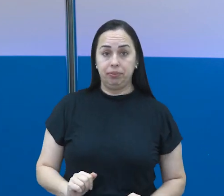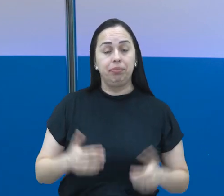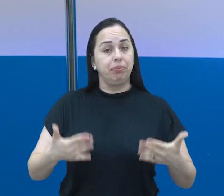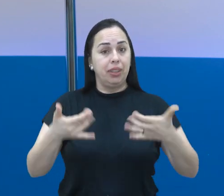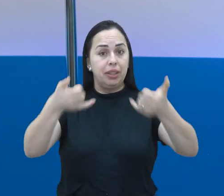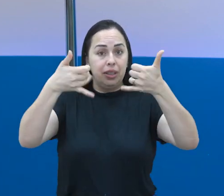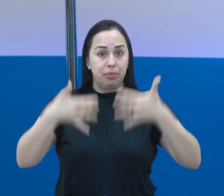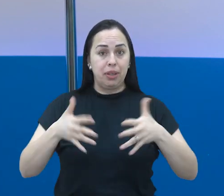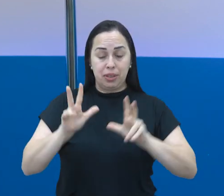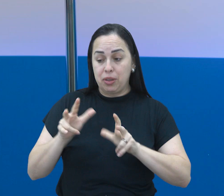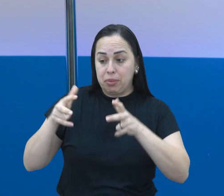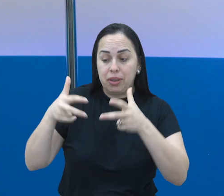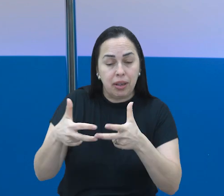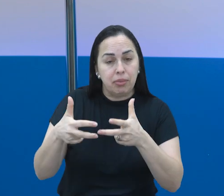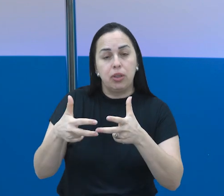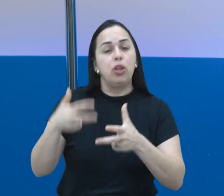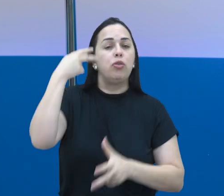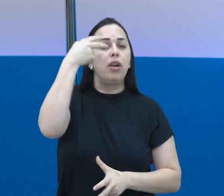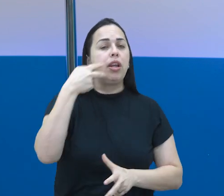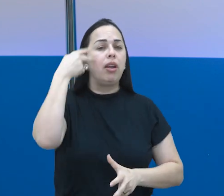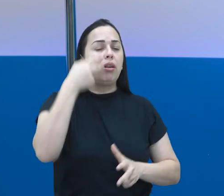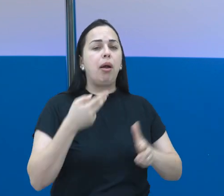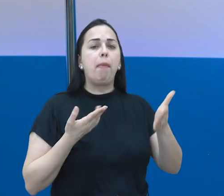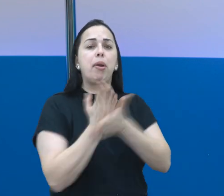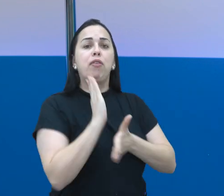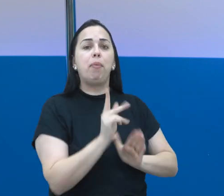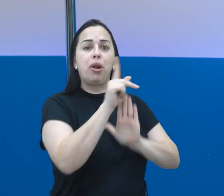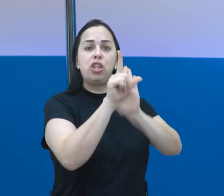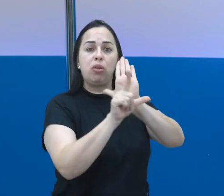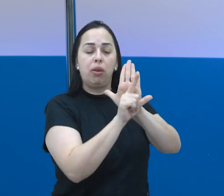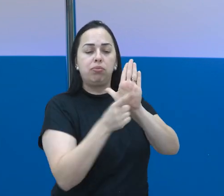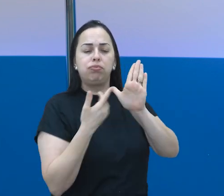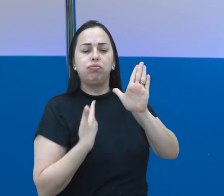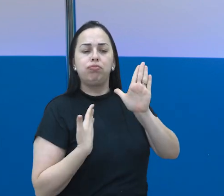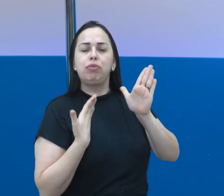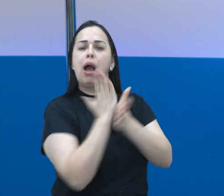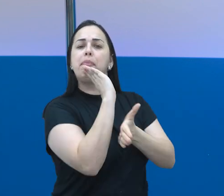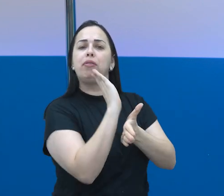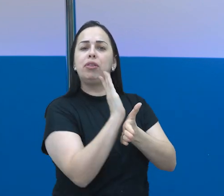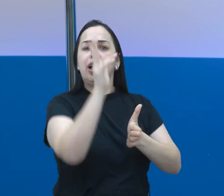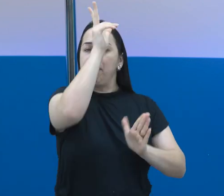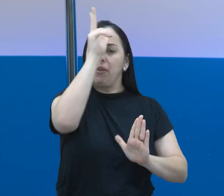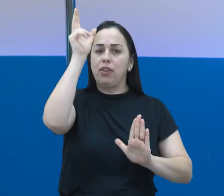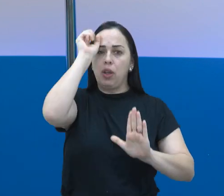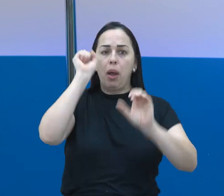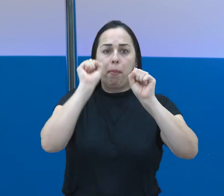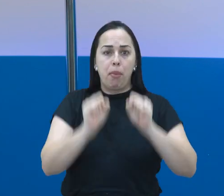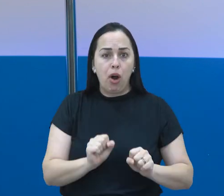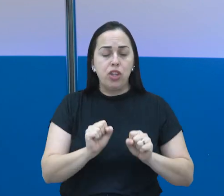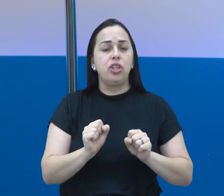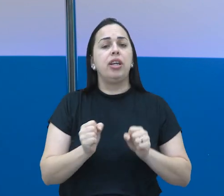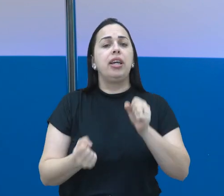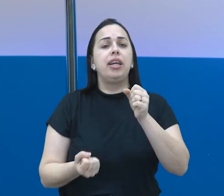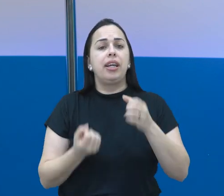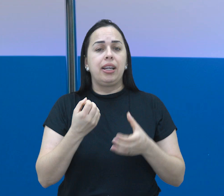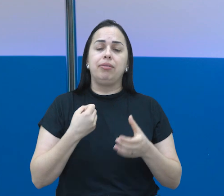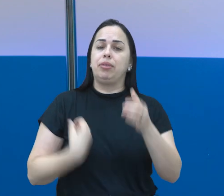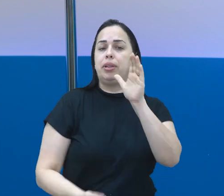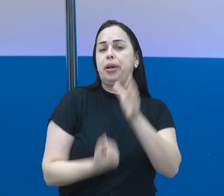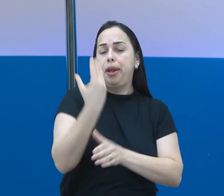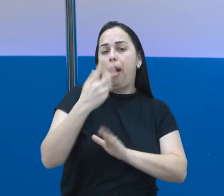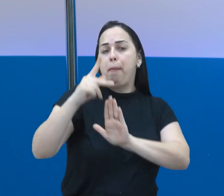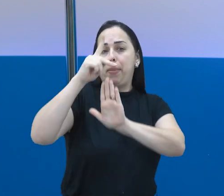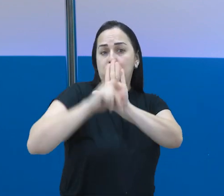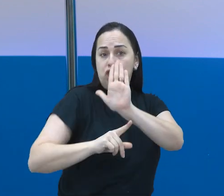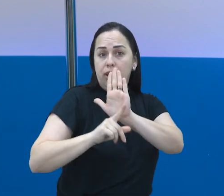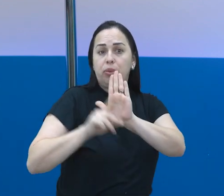Falando sobre a Câmara, os vereadores aprovaram o projeto de lei que autoriza o poder público a criar o programa São José ao